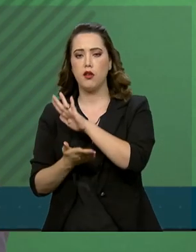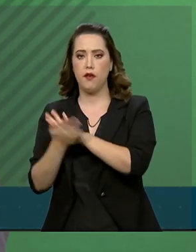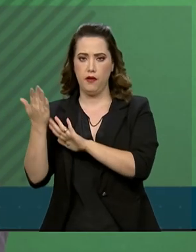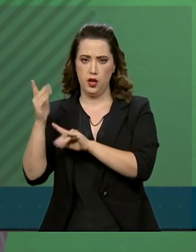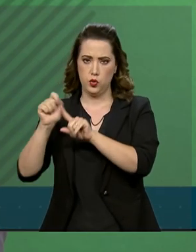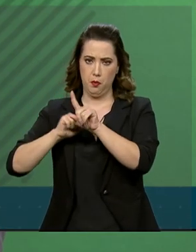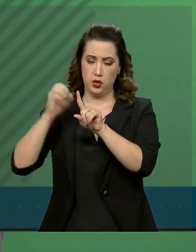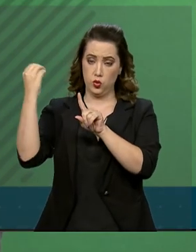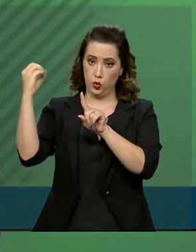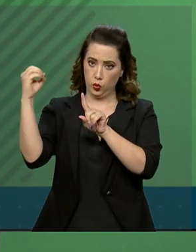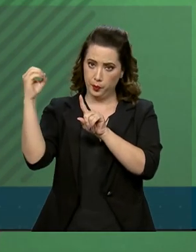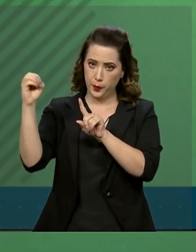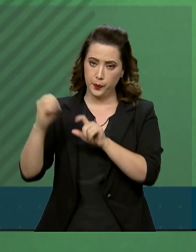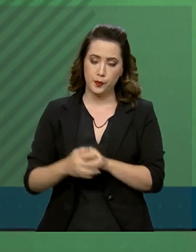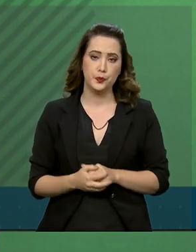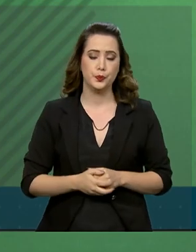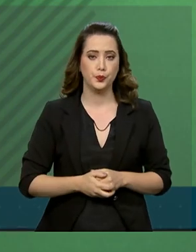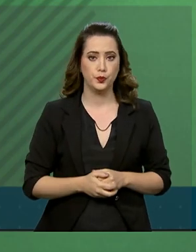de outubro.